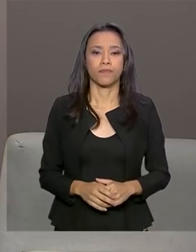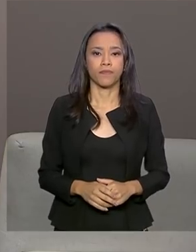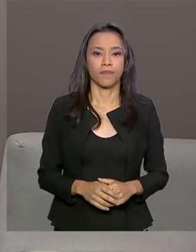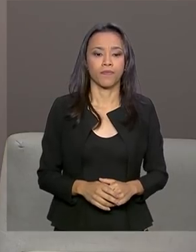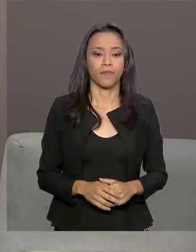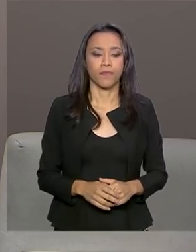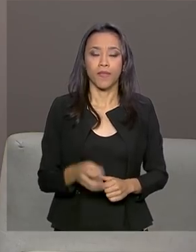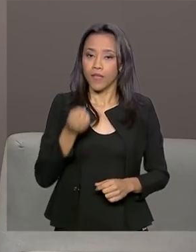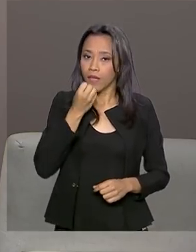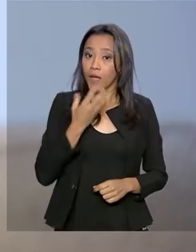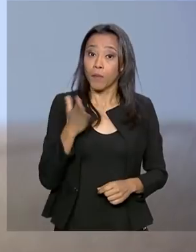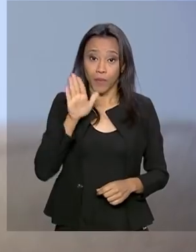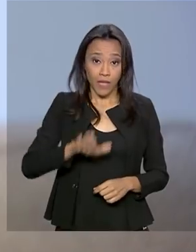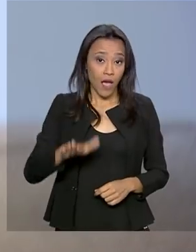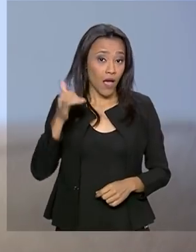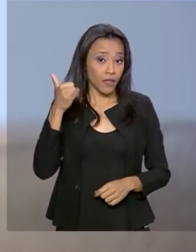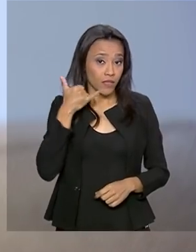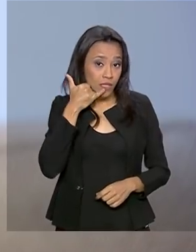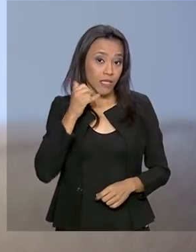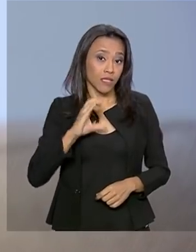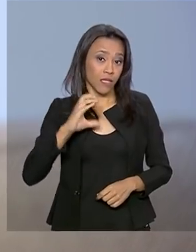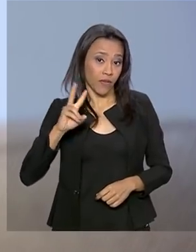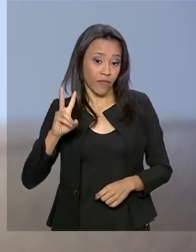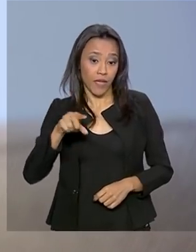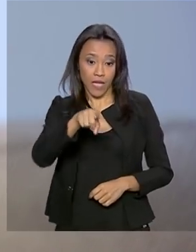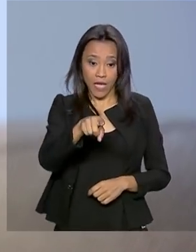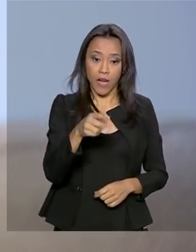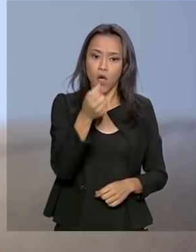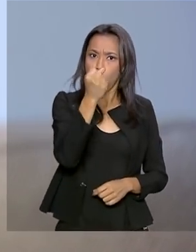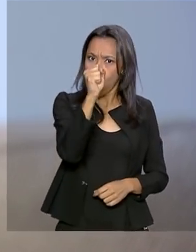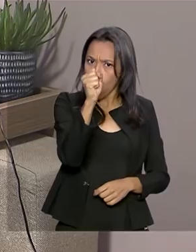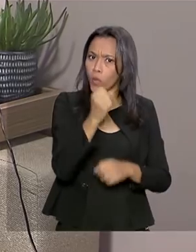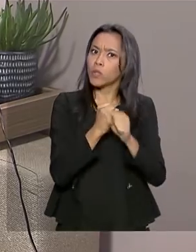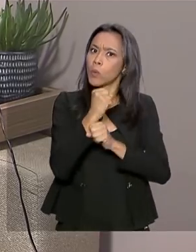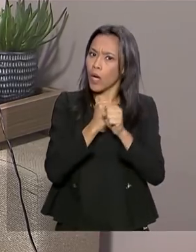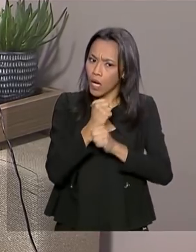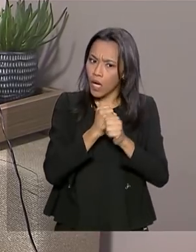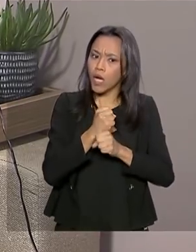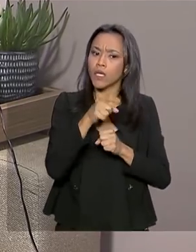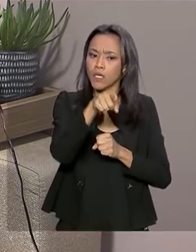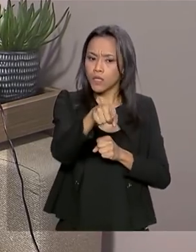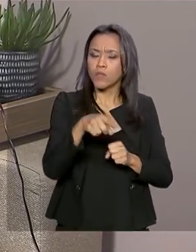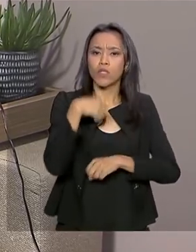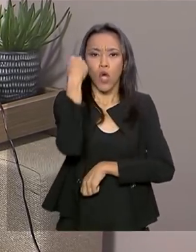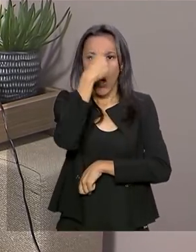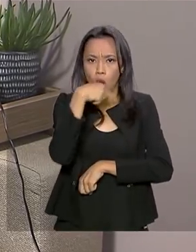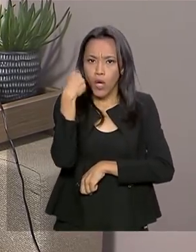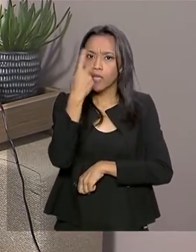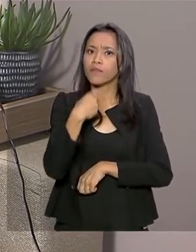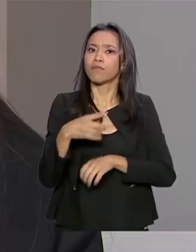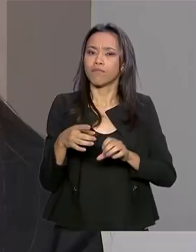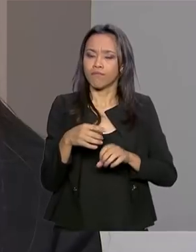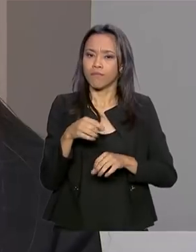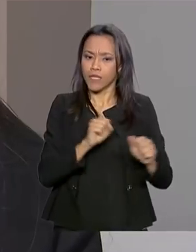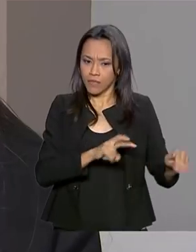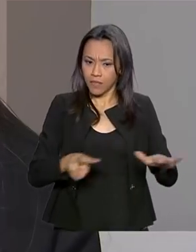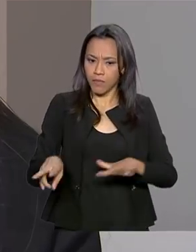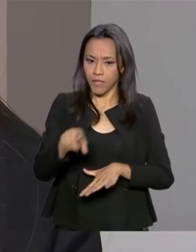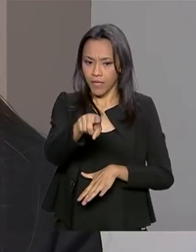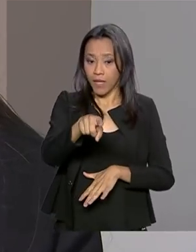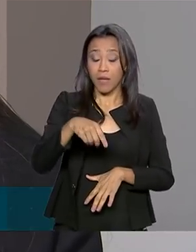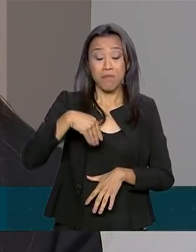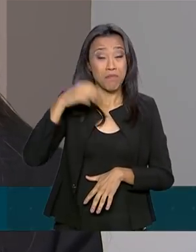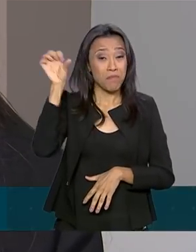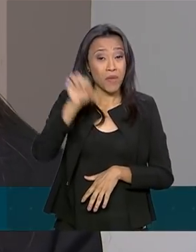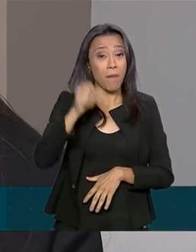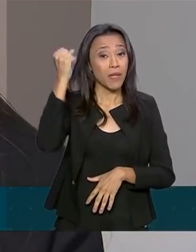CVV, boa tarde. Há oito anos, Leila dedica algumas horas da semana para atender este telefone. Principalmente madrugada, que